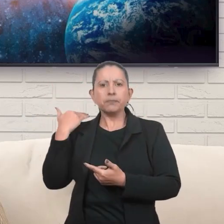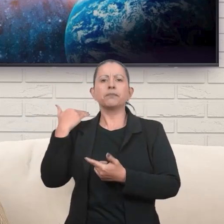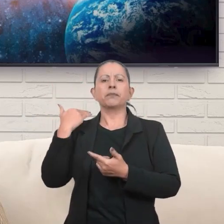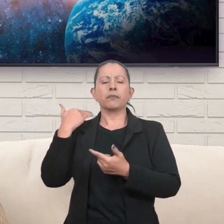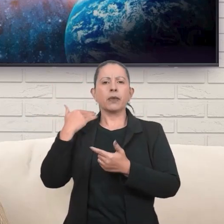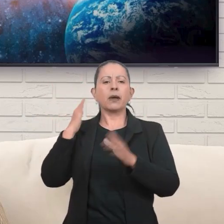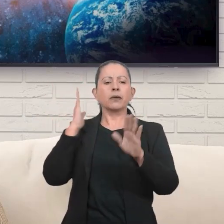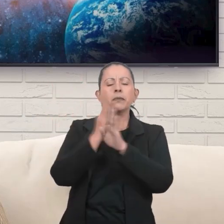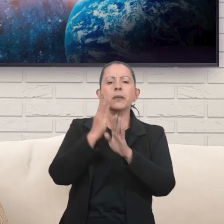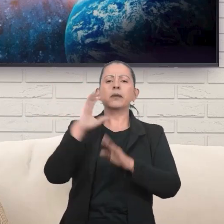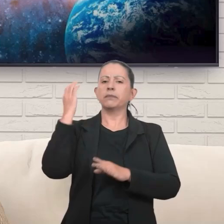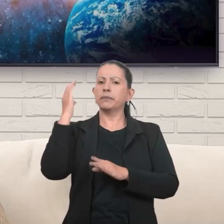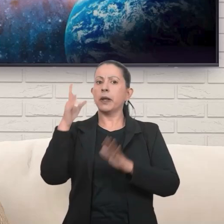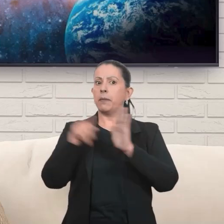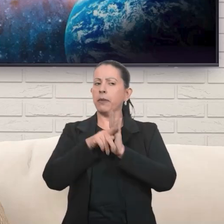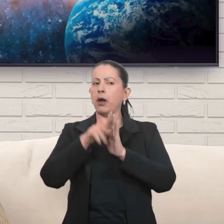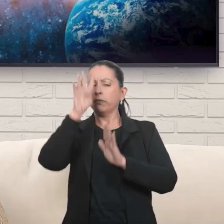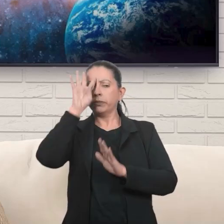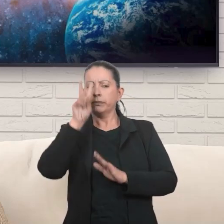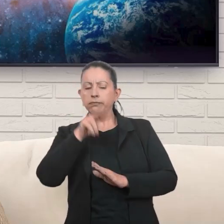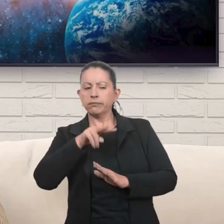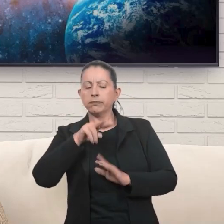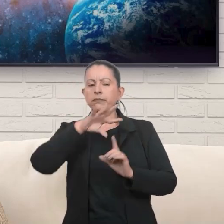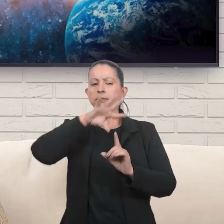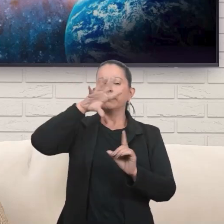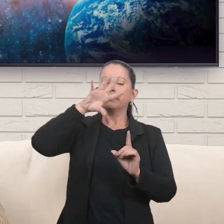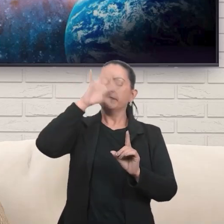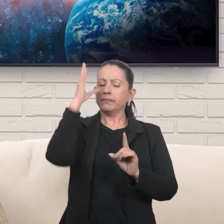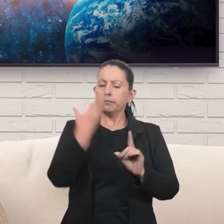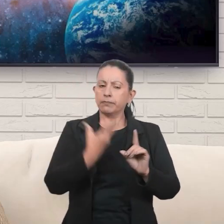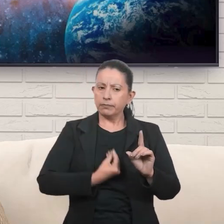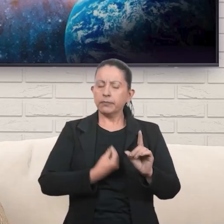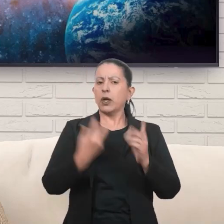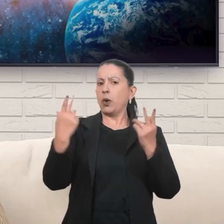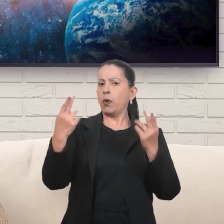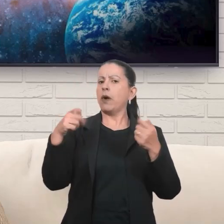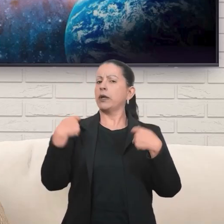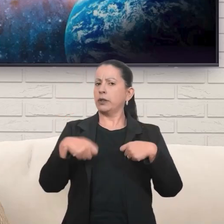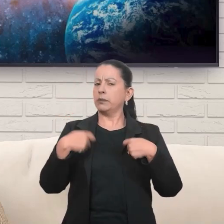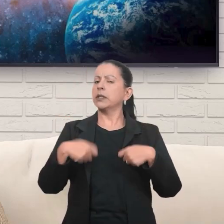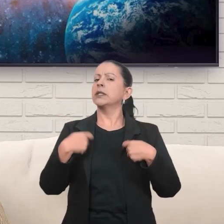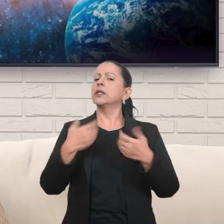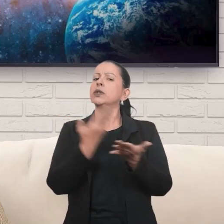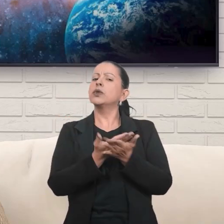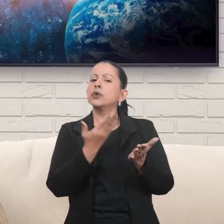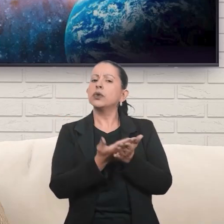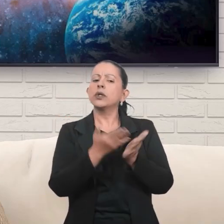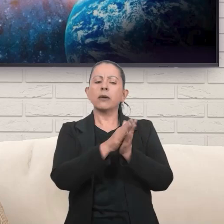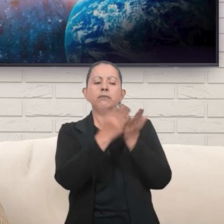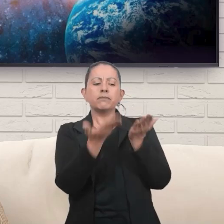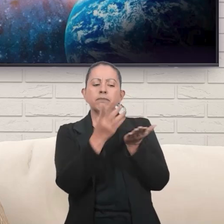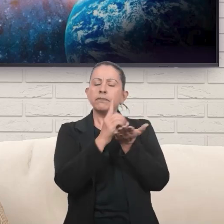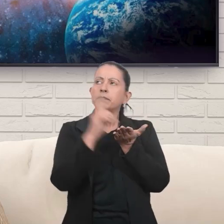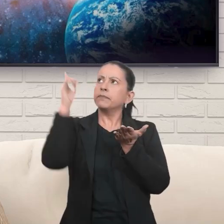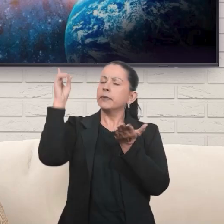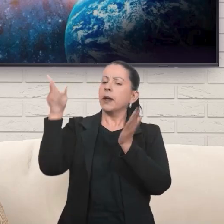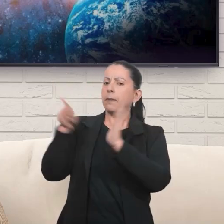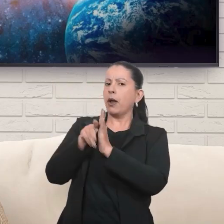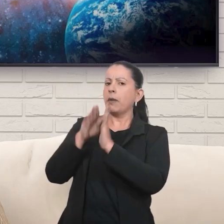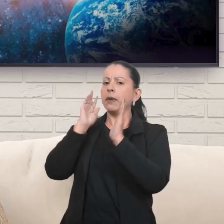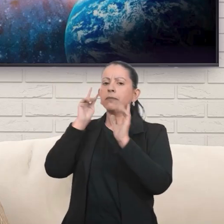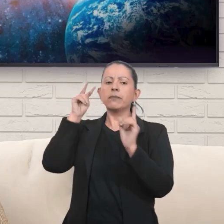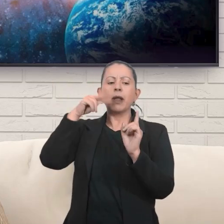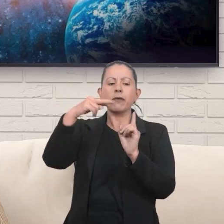da ciência pelo prisma da espiritualidade, assim como temos que estudar as sagradas escrituras pela ótica